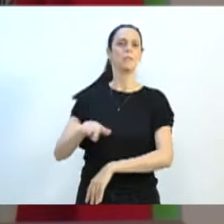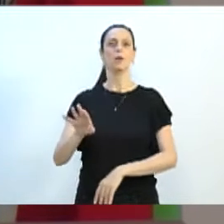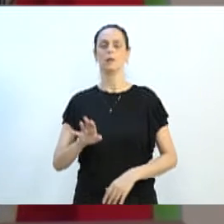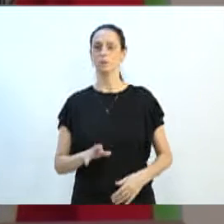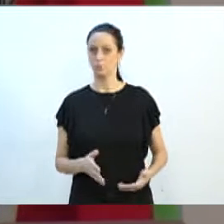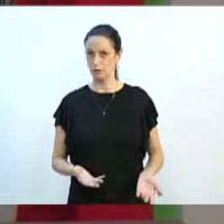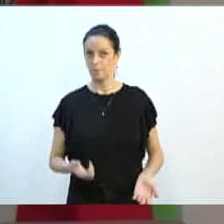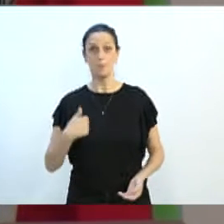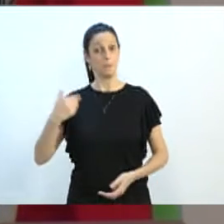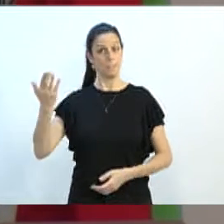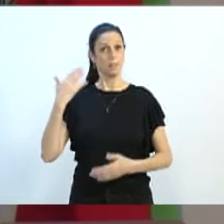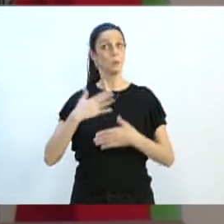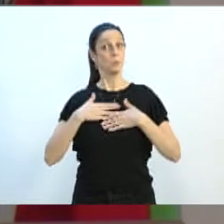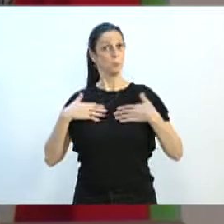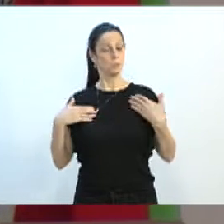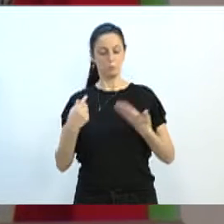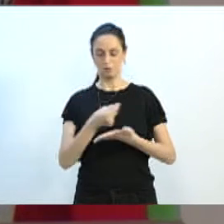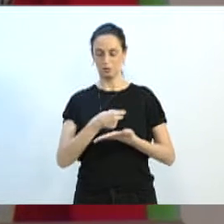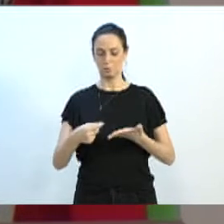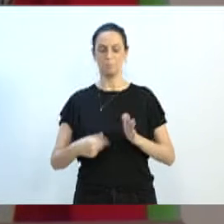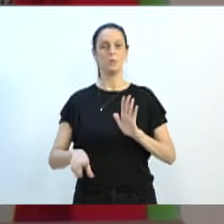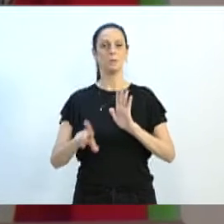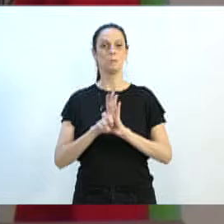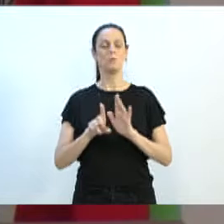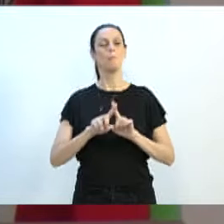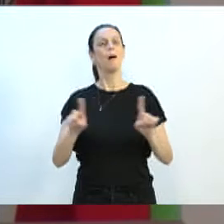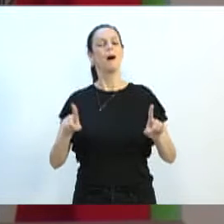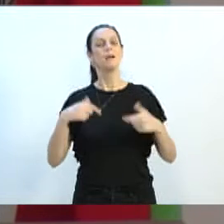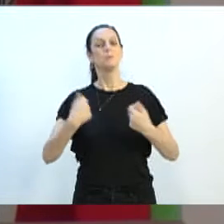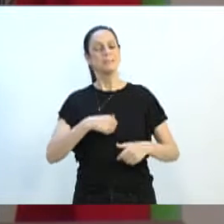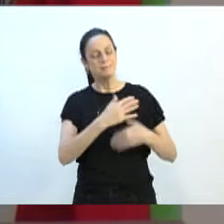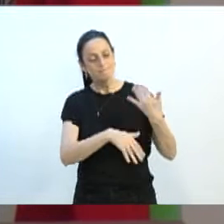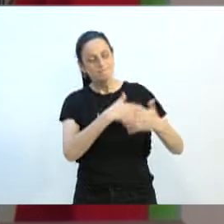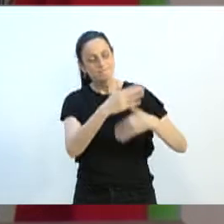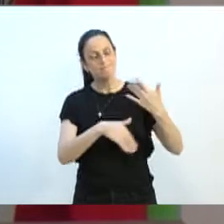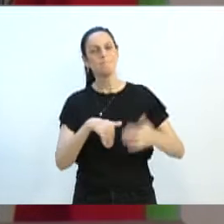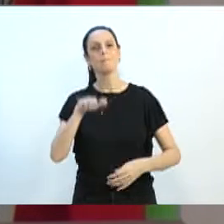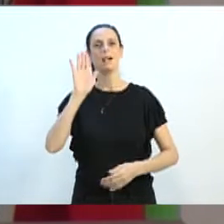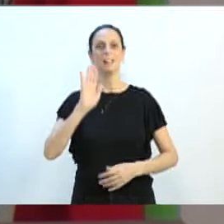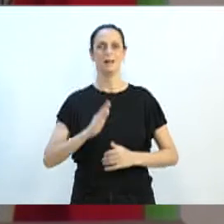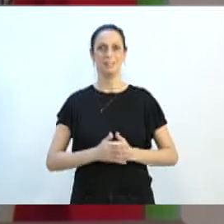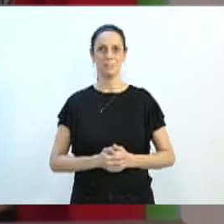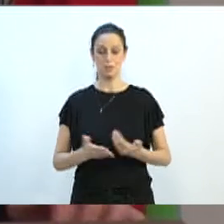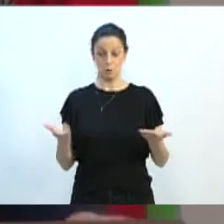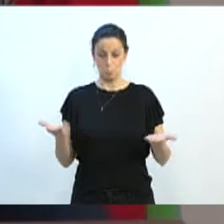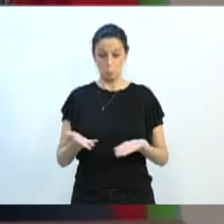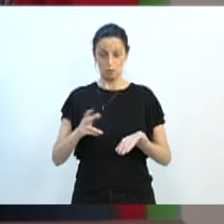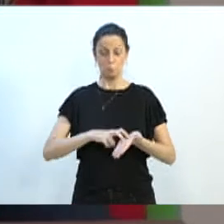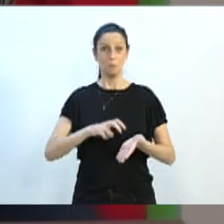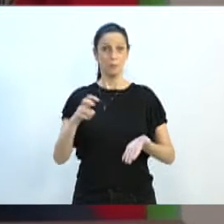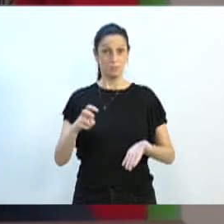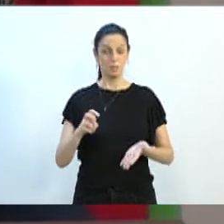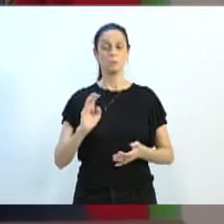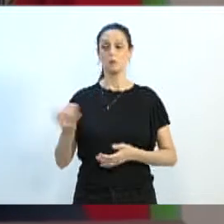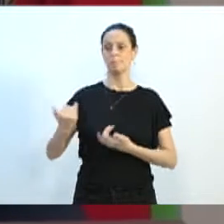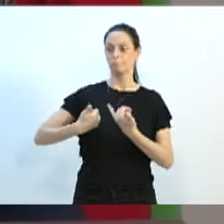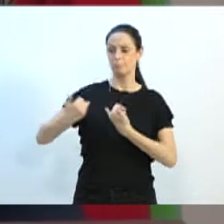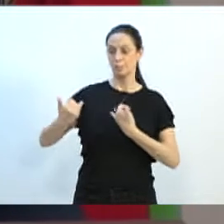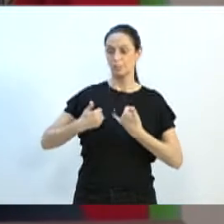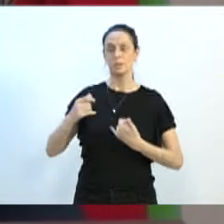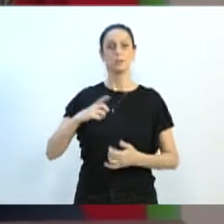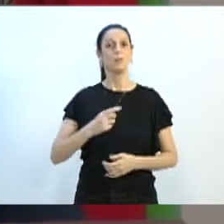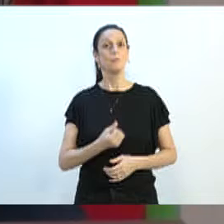de ter sido autor, mas a gente precisa expandir. Hoje, inclusive, cedo recebi aqui abandono de animais em várias